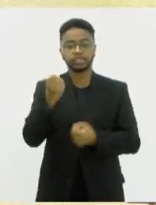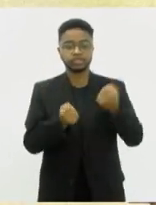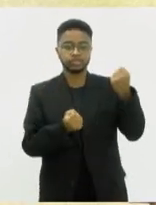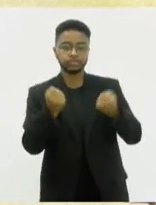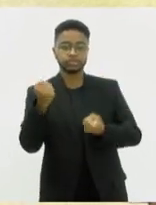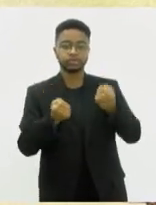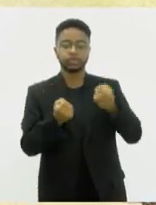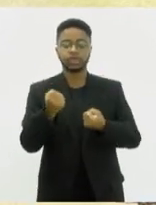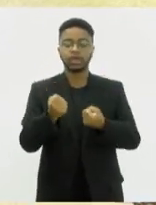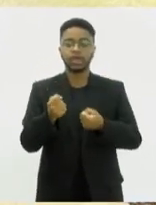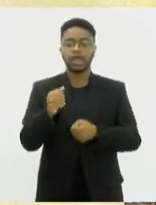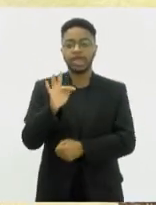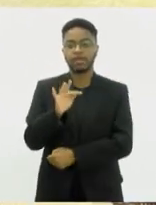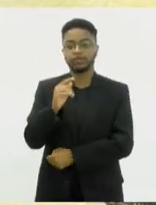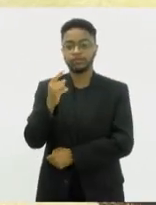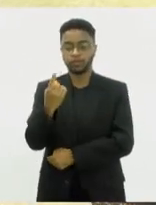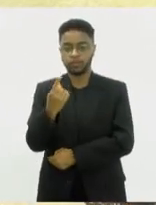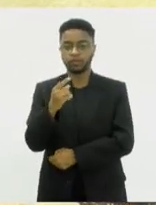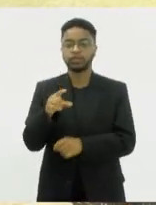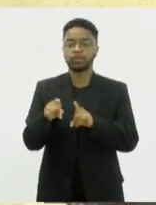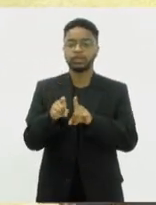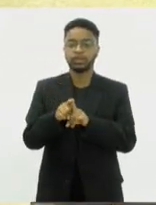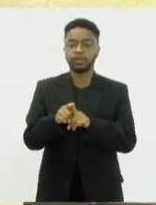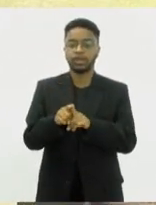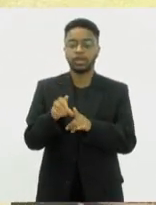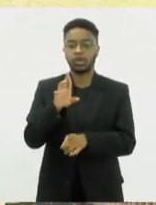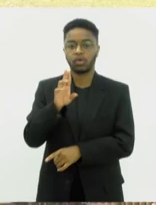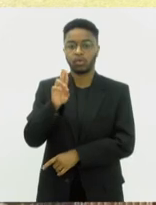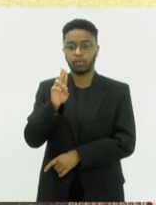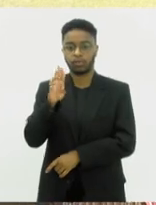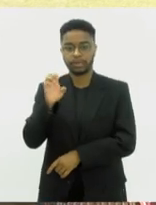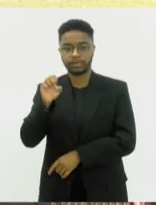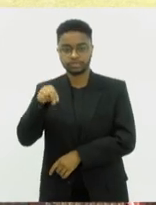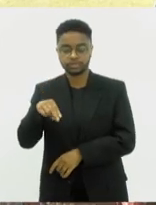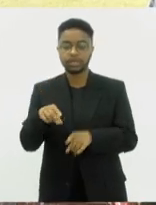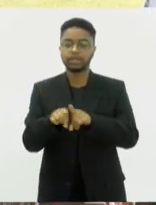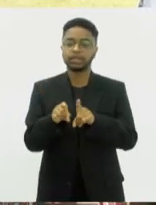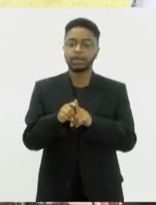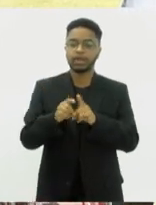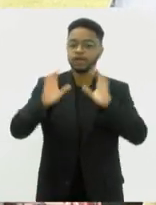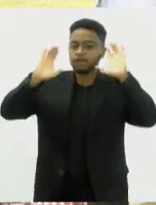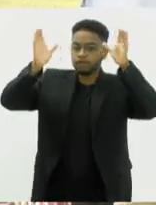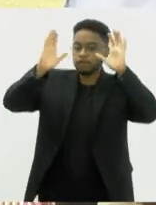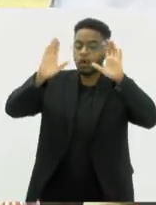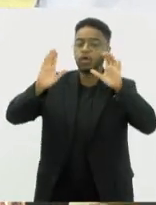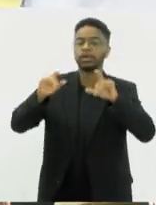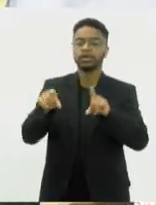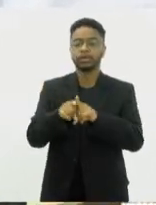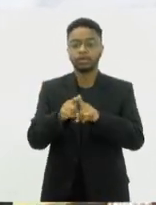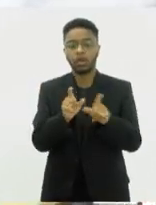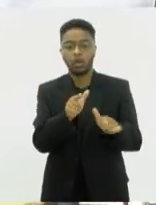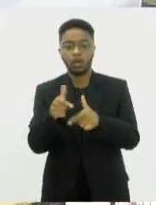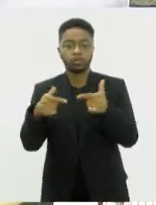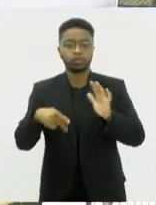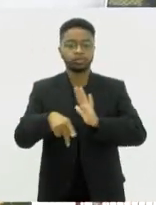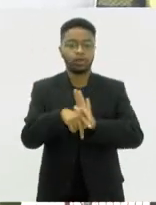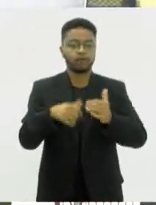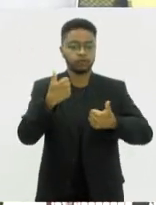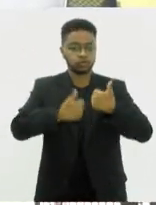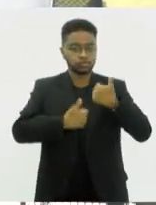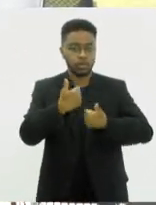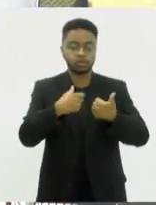Rubens Barrichello, o Giovanni do vôlei também. Tem o ex-jogador de futebol, o ídolo do Fluminense, o argentino Dario Conca. E nessa